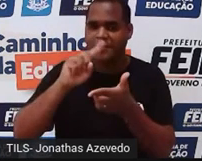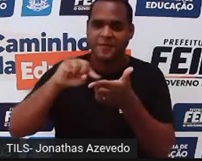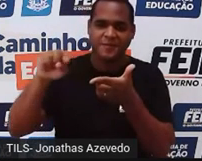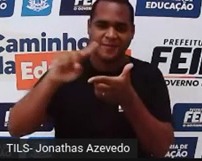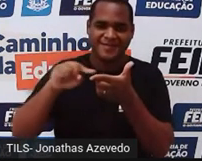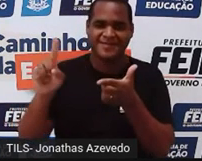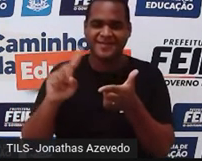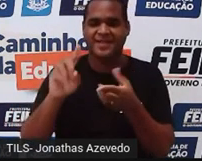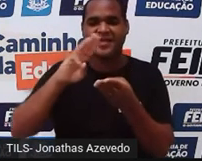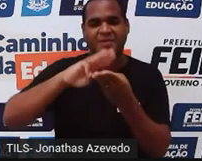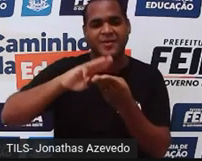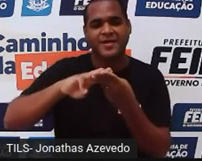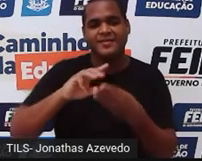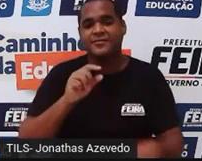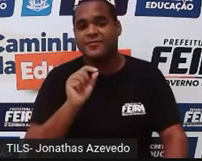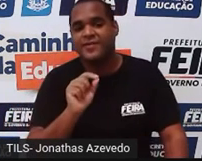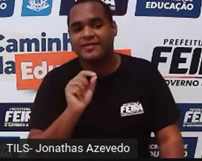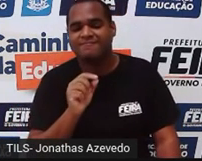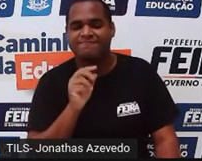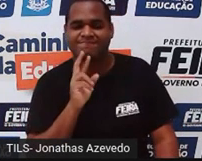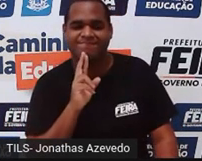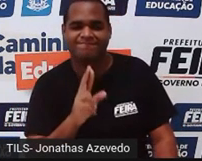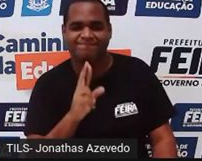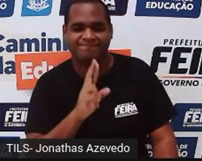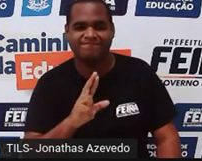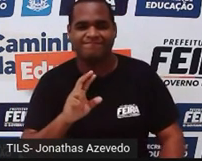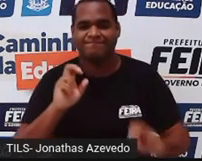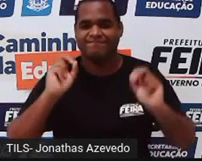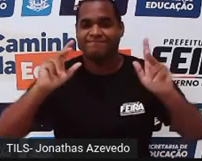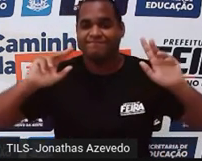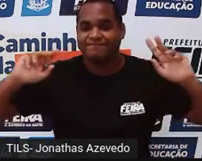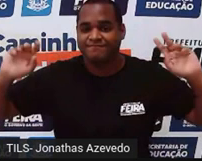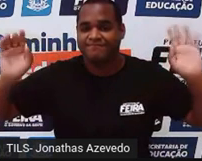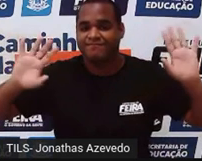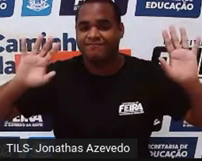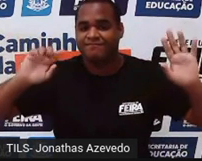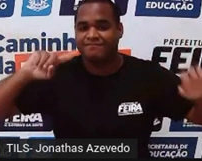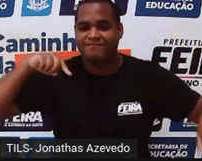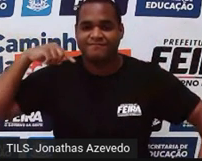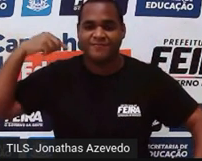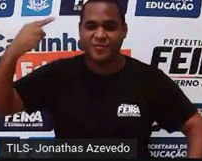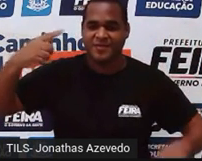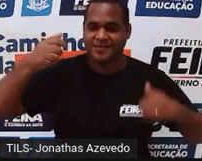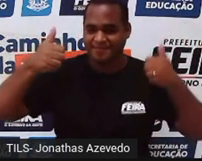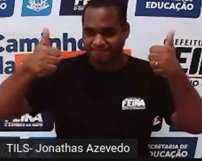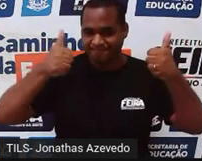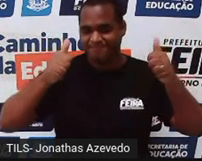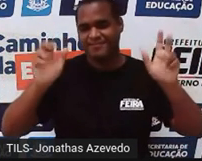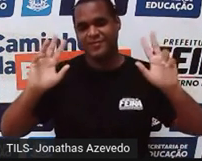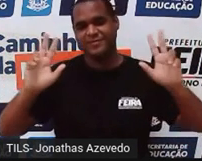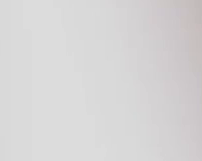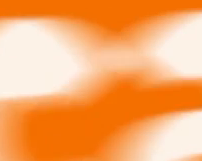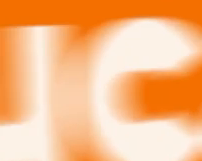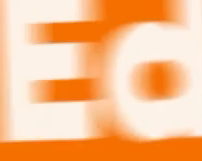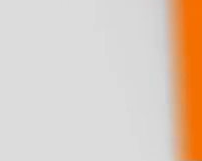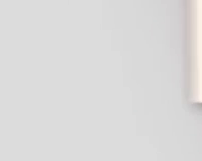problema, matemática é solução. Até a próxima. Valeu, bye, bye.